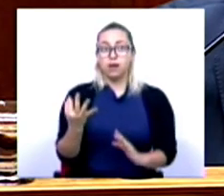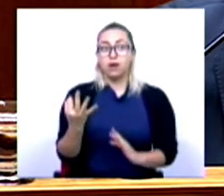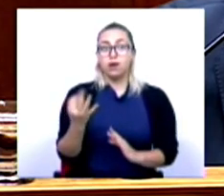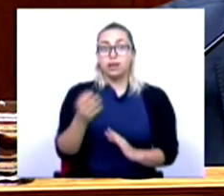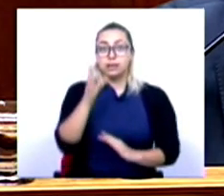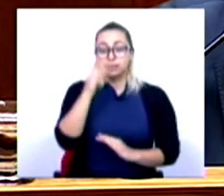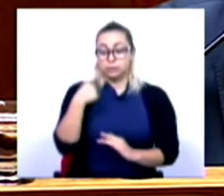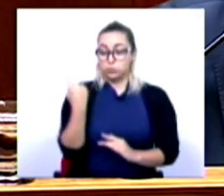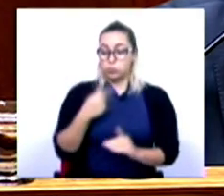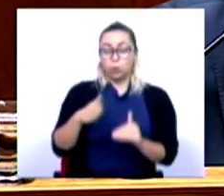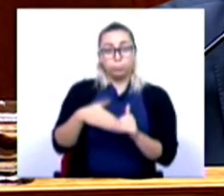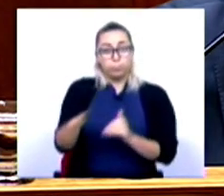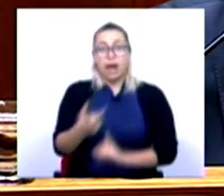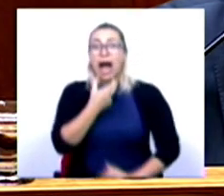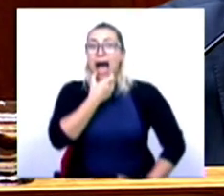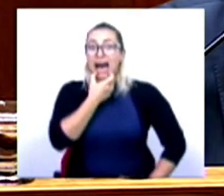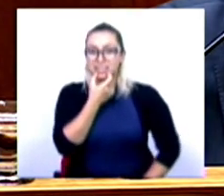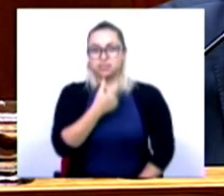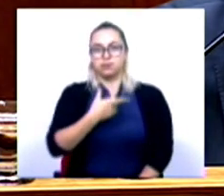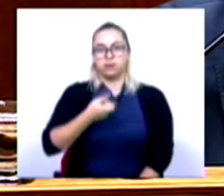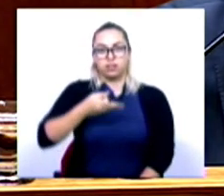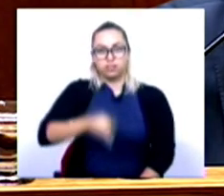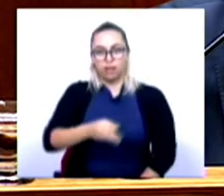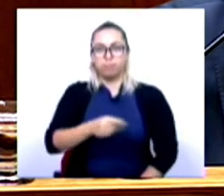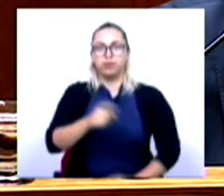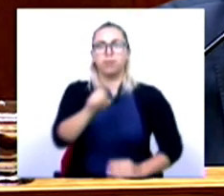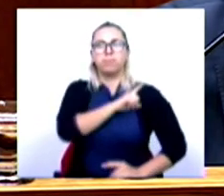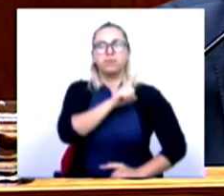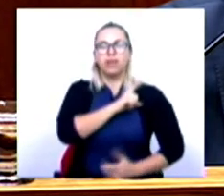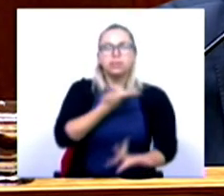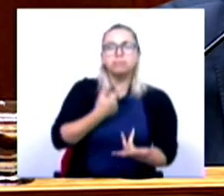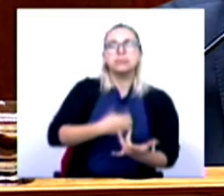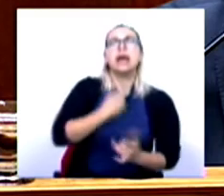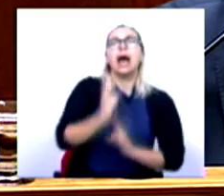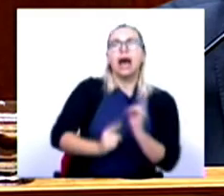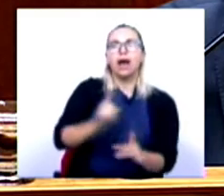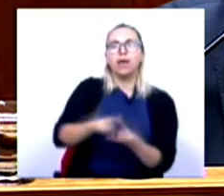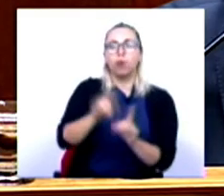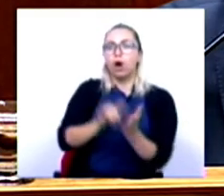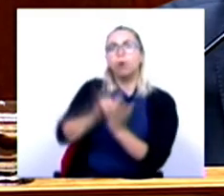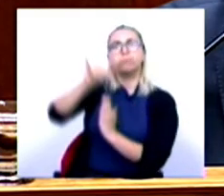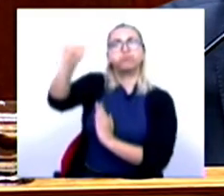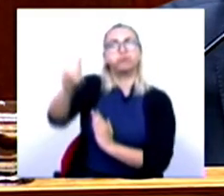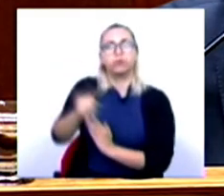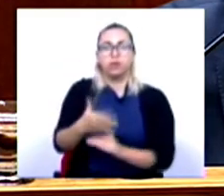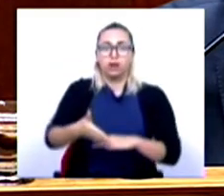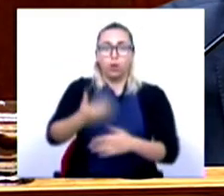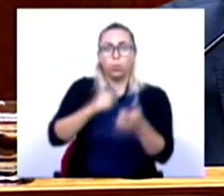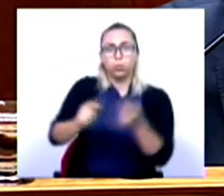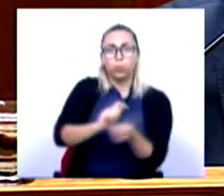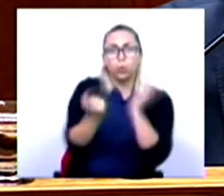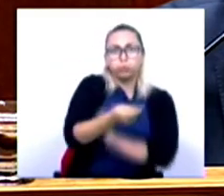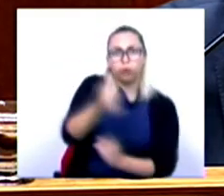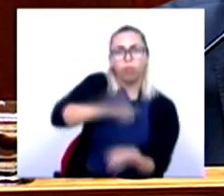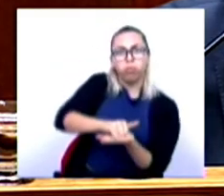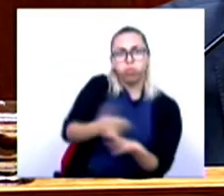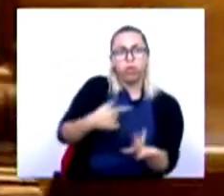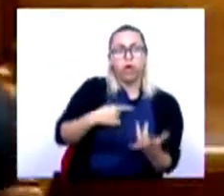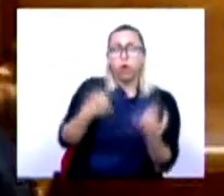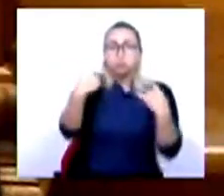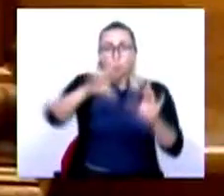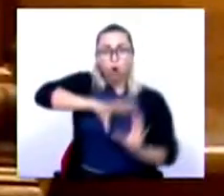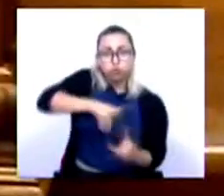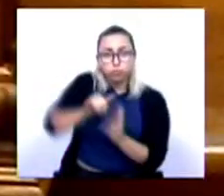disto se a TAPO fosse privada? O é que isso significa? Que os aviões tinham voado em vez de estar em terra? Eram os únicos aviões do mundo que